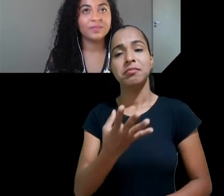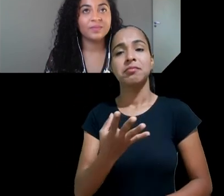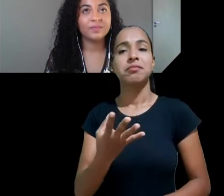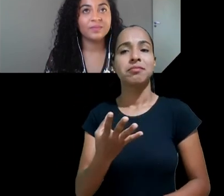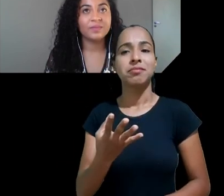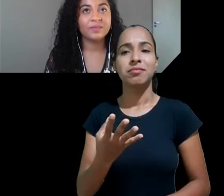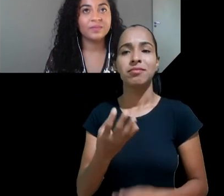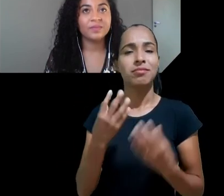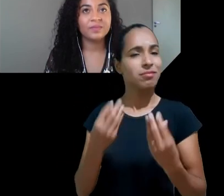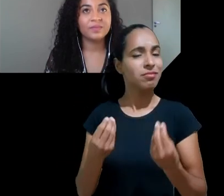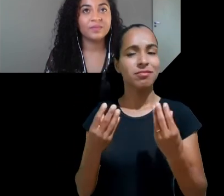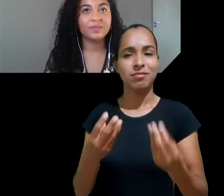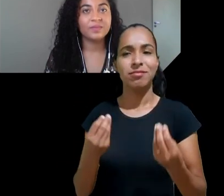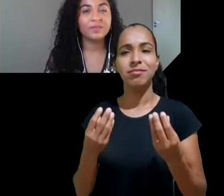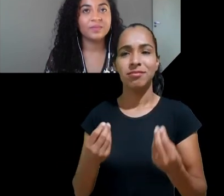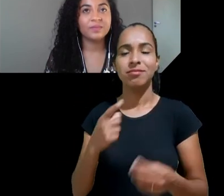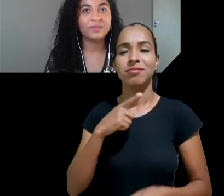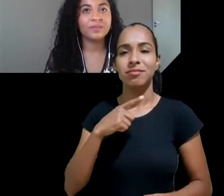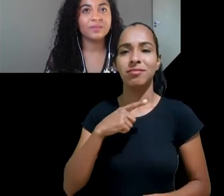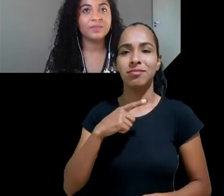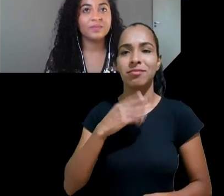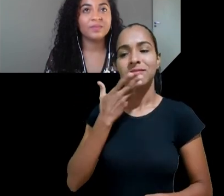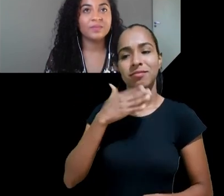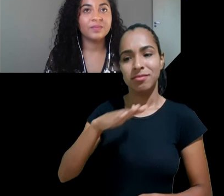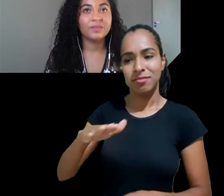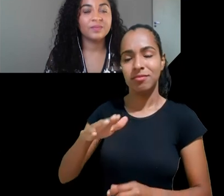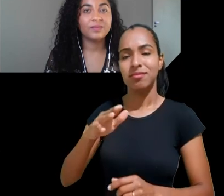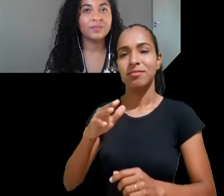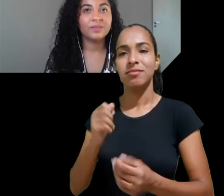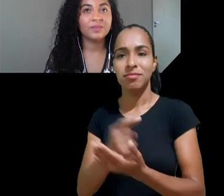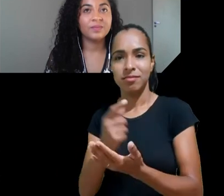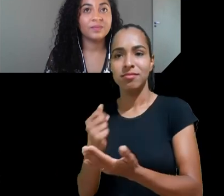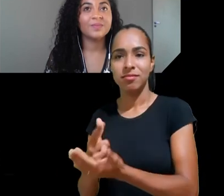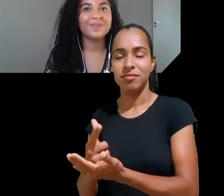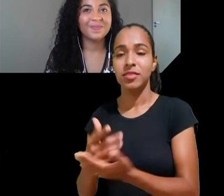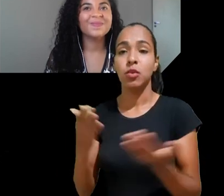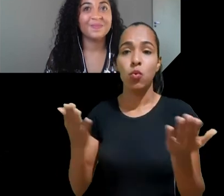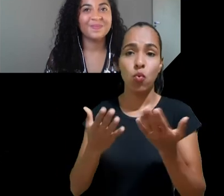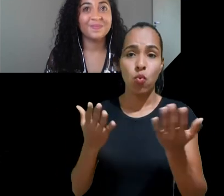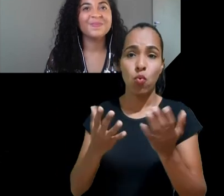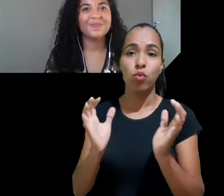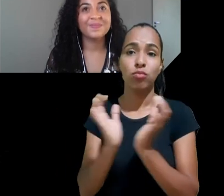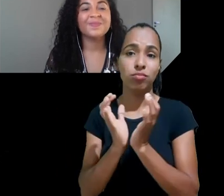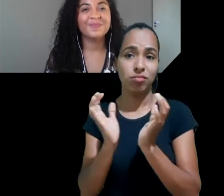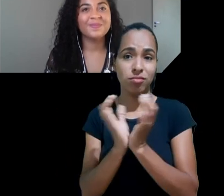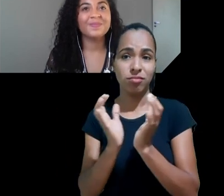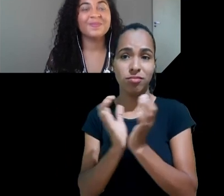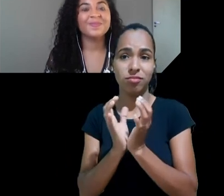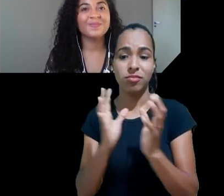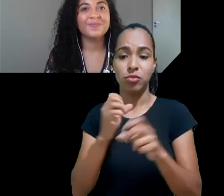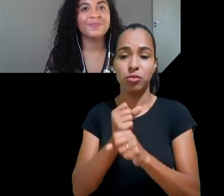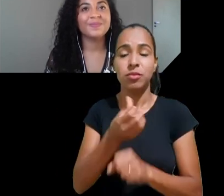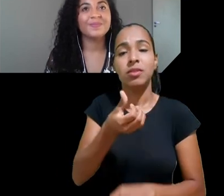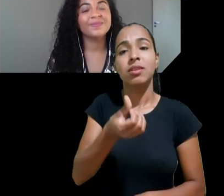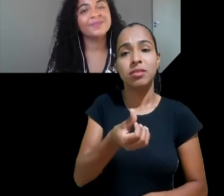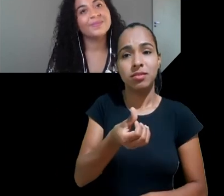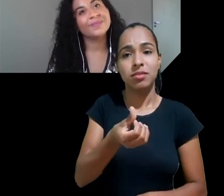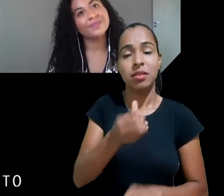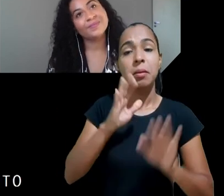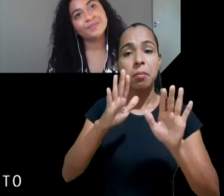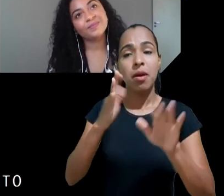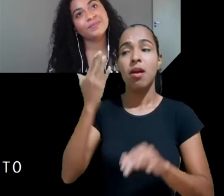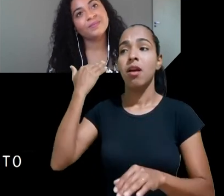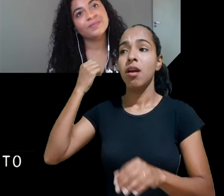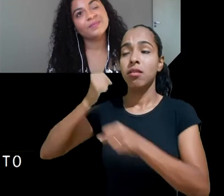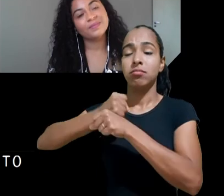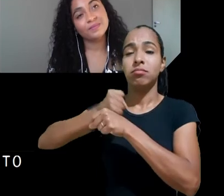Criança e Consumo hoje a nossa equipe é formada com muito orgulho por nós seis mas nesses 15 anos de história do programa tem também o coração de